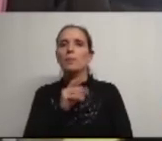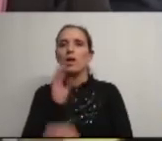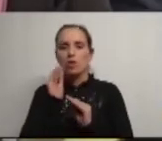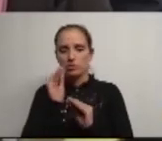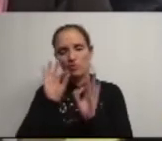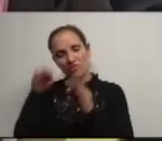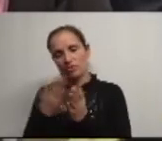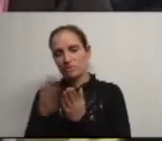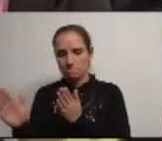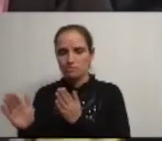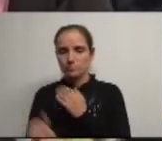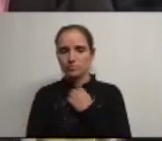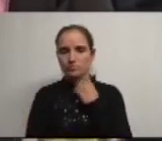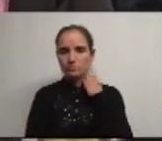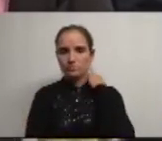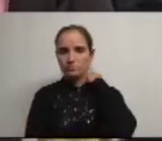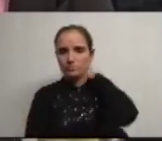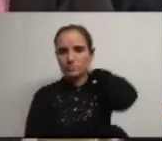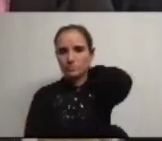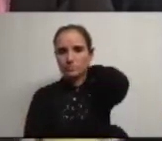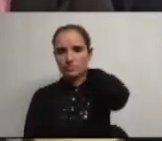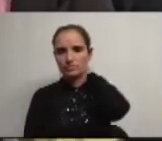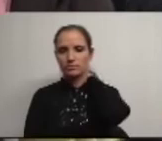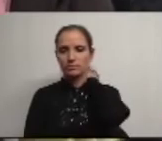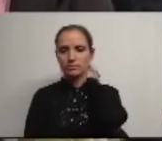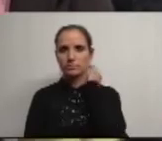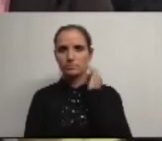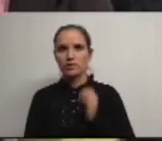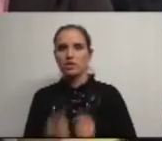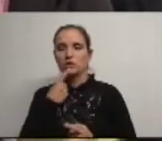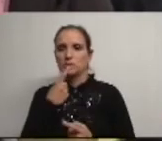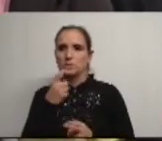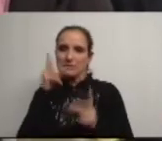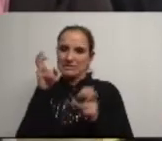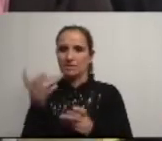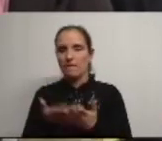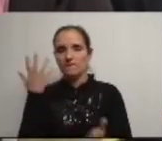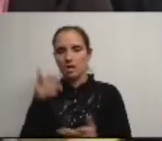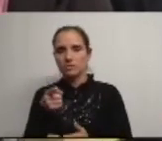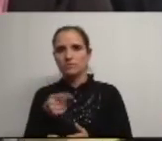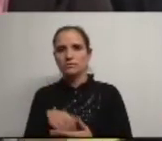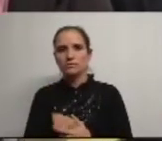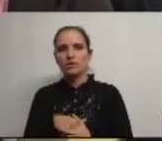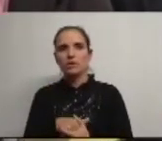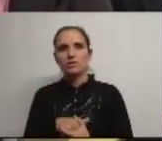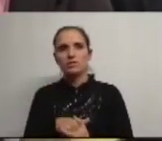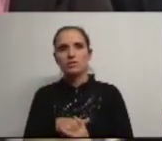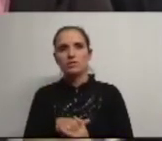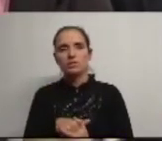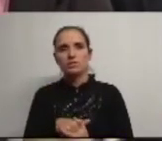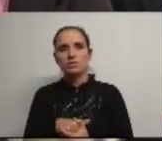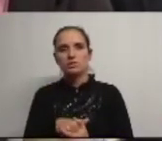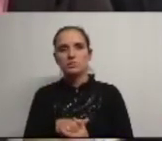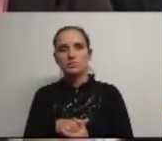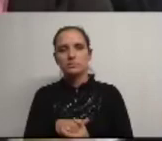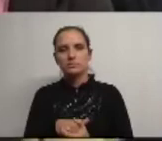obviamente para o final porque é o grande tema penso eu da noite e pelo menos até agora podemos falar sobre esse tema com mais